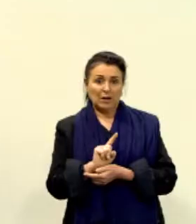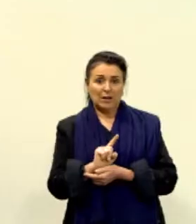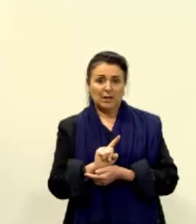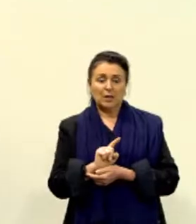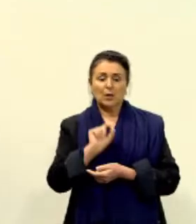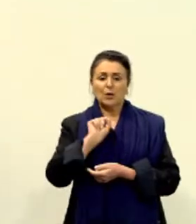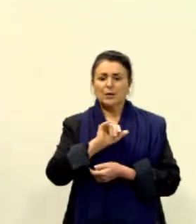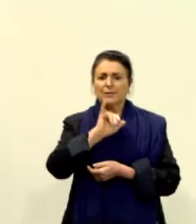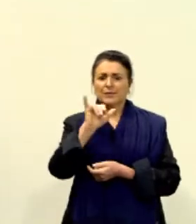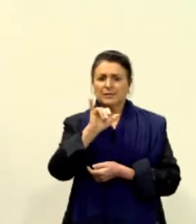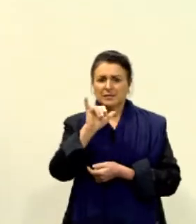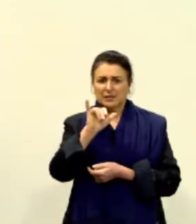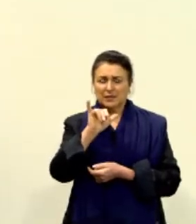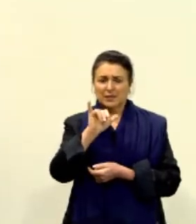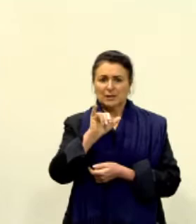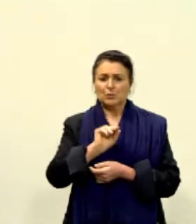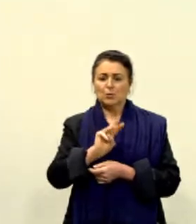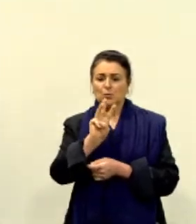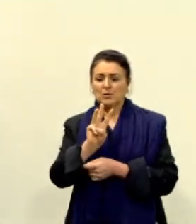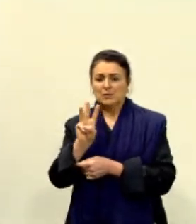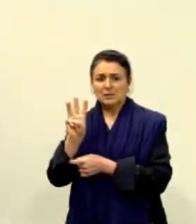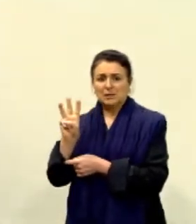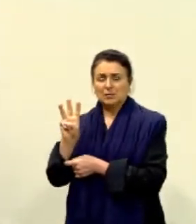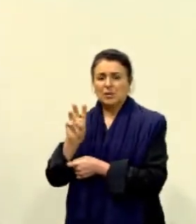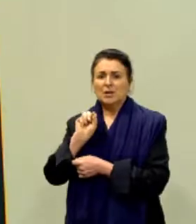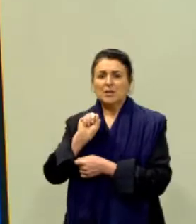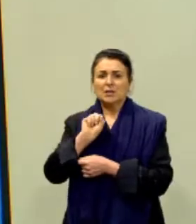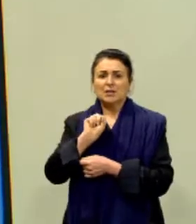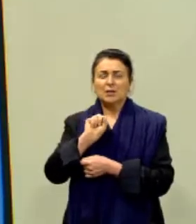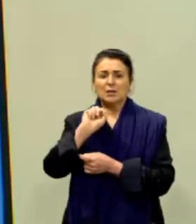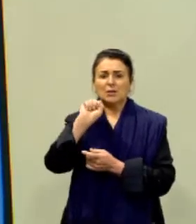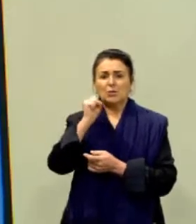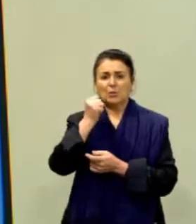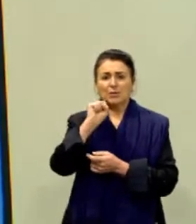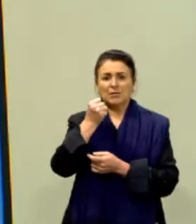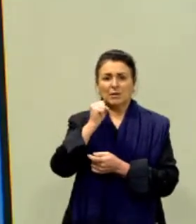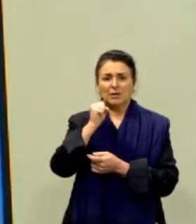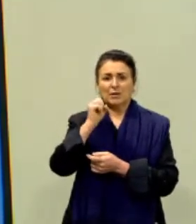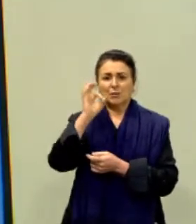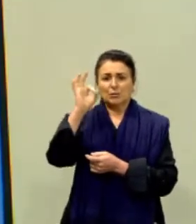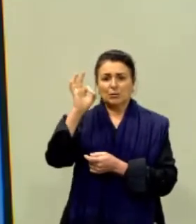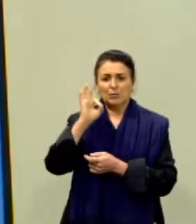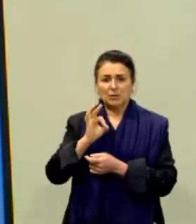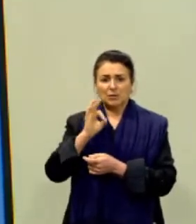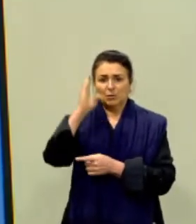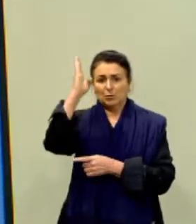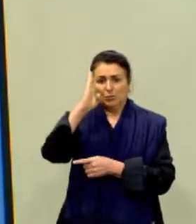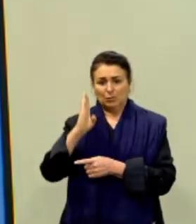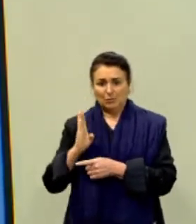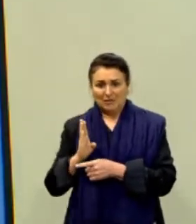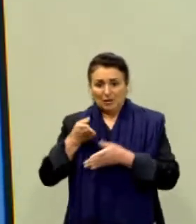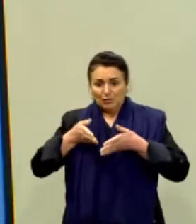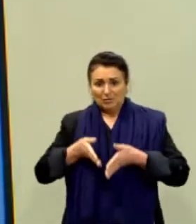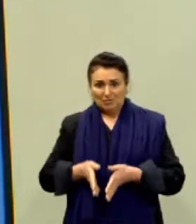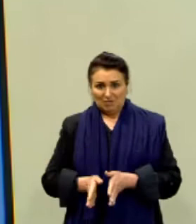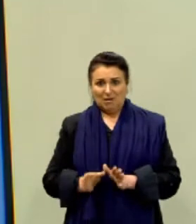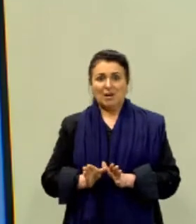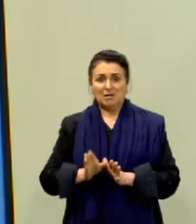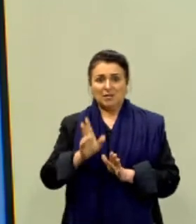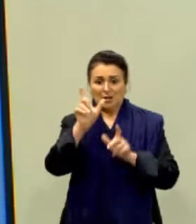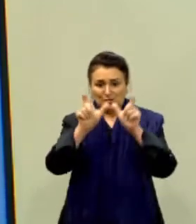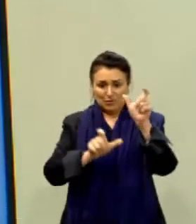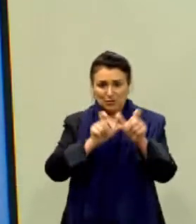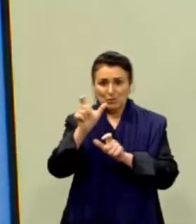dizer lá nesse site que 88% dos brasileiros, 88%